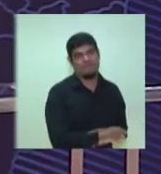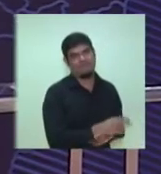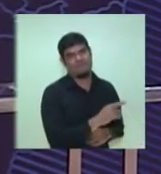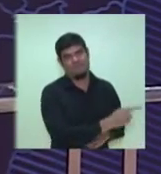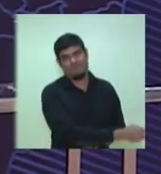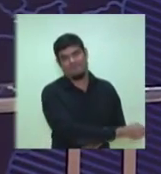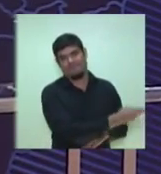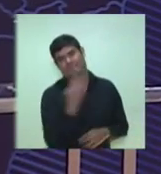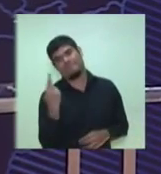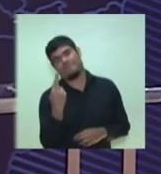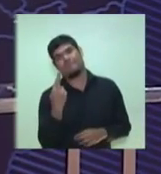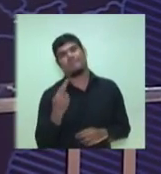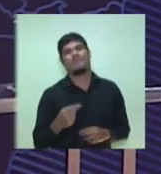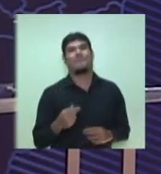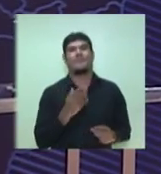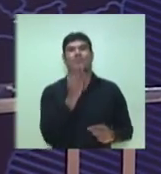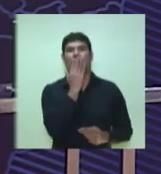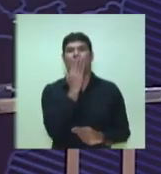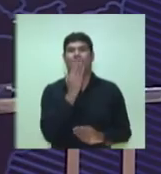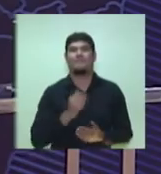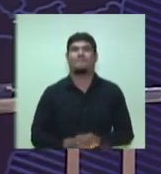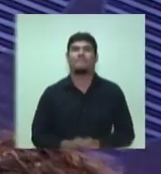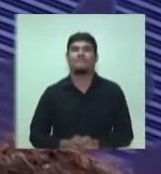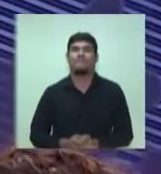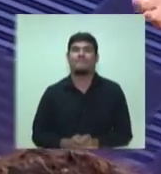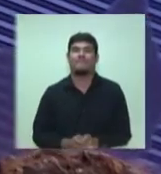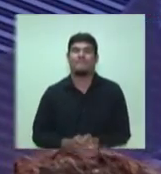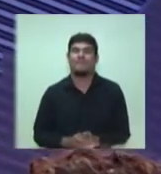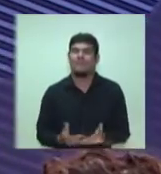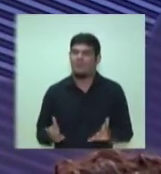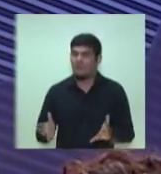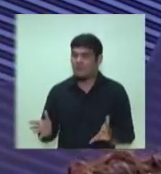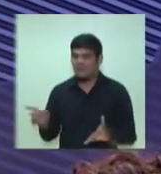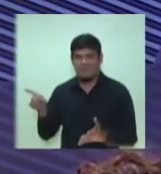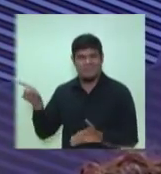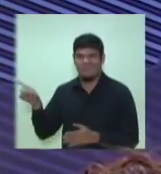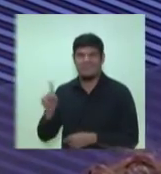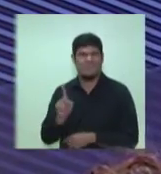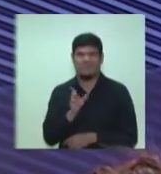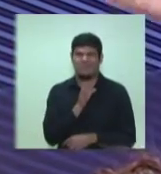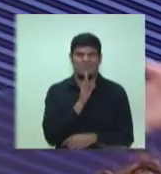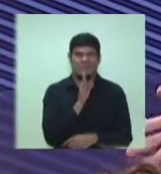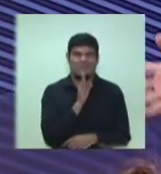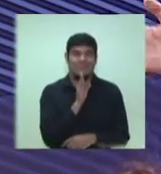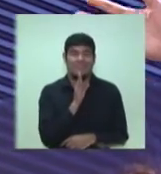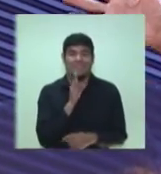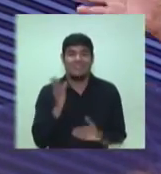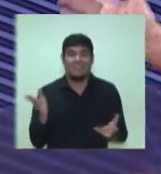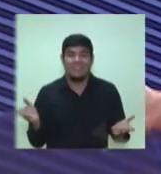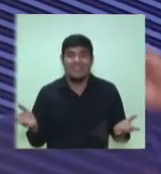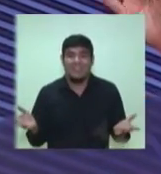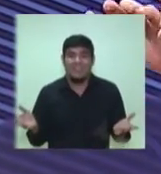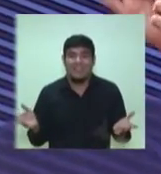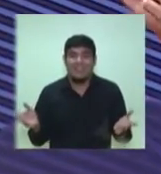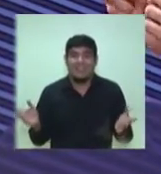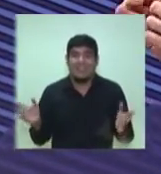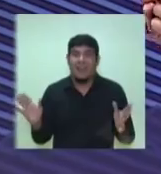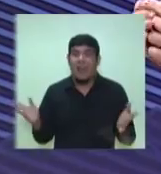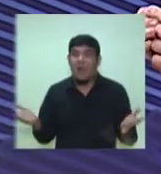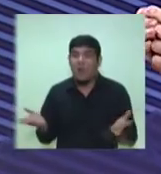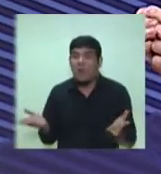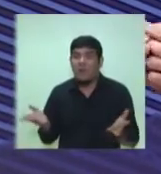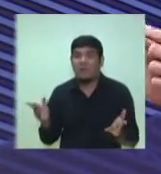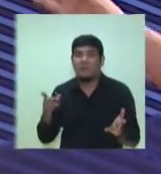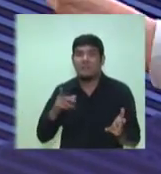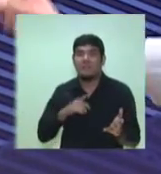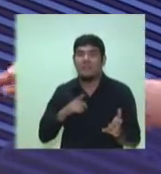réplica, então, do candidato Arthur Neto. O candidato desconhece a necessidade de desapropriações. Só agora nós temos